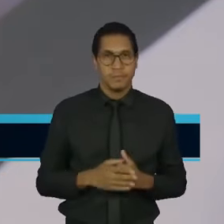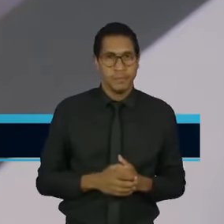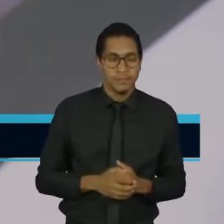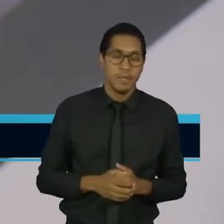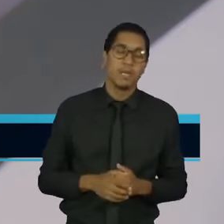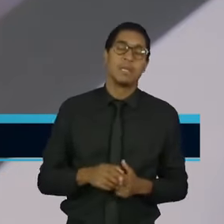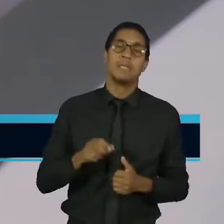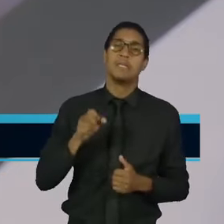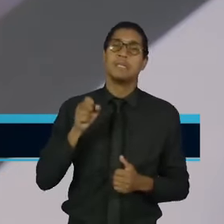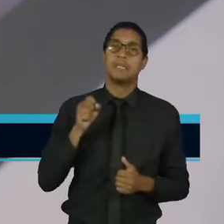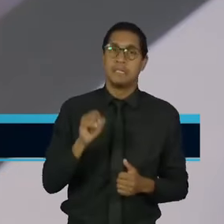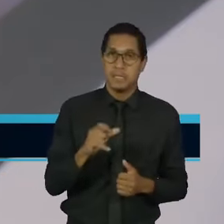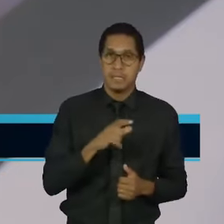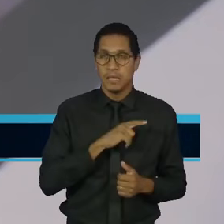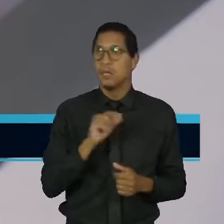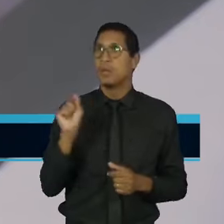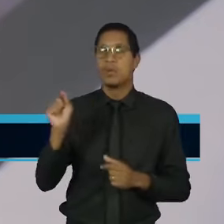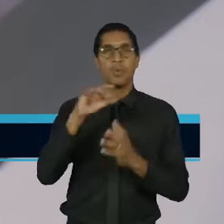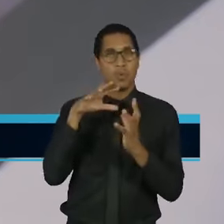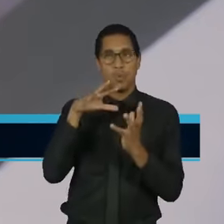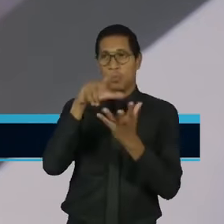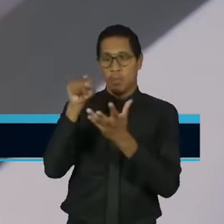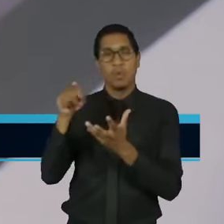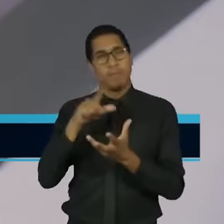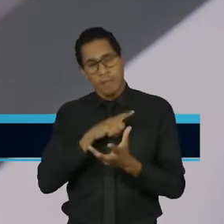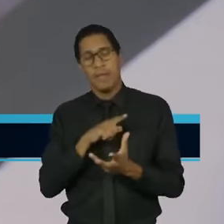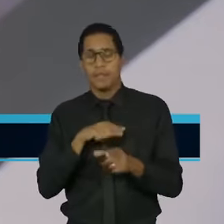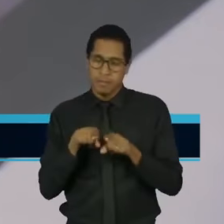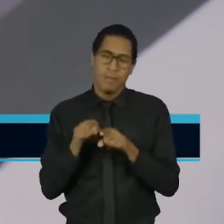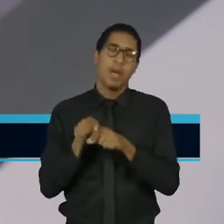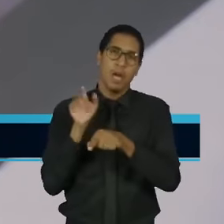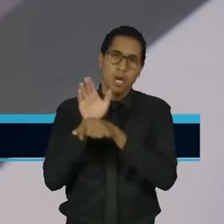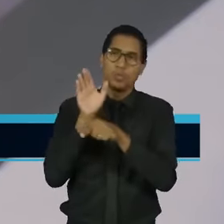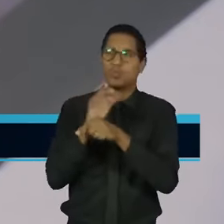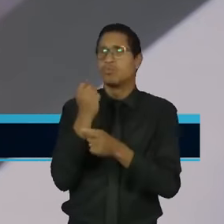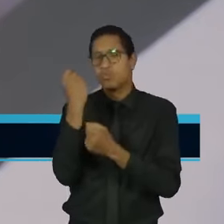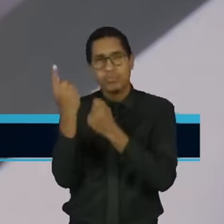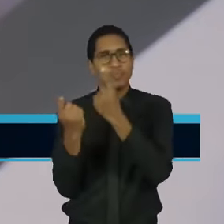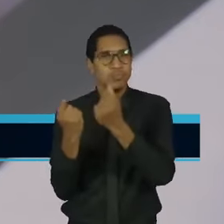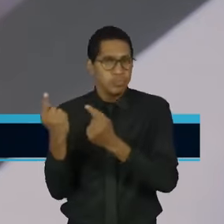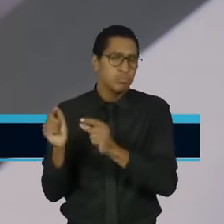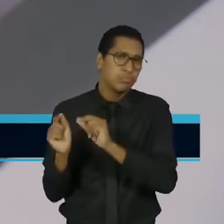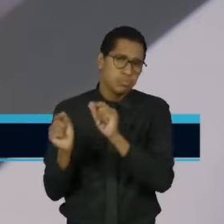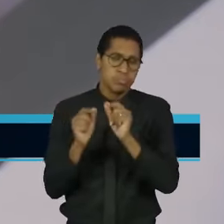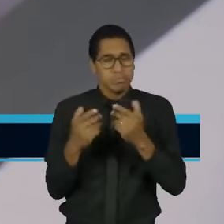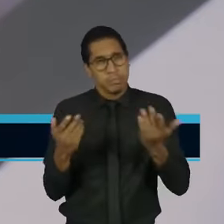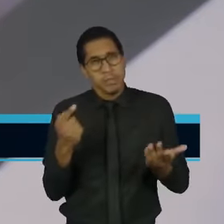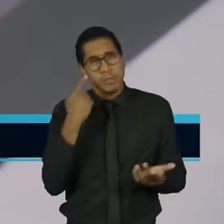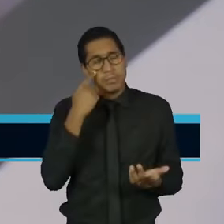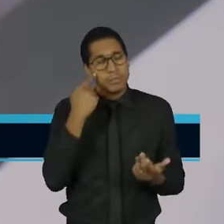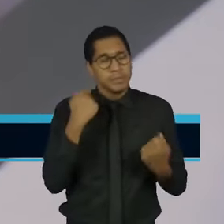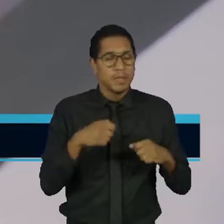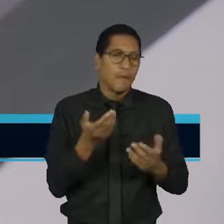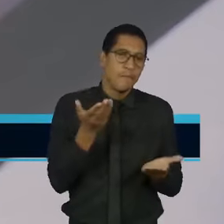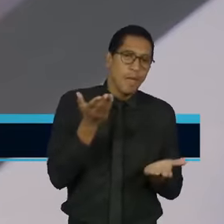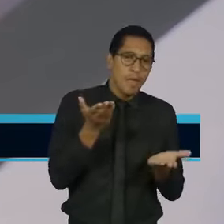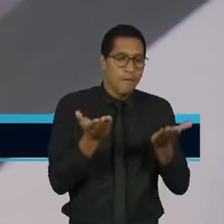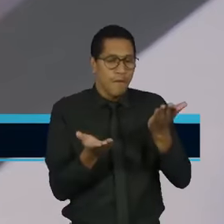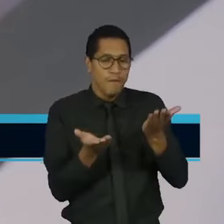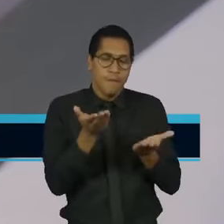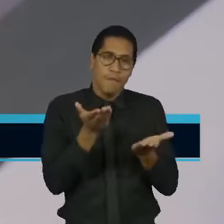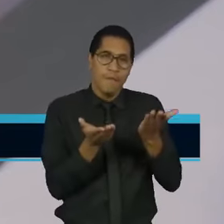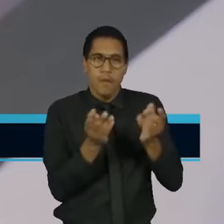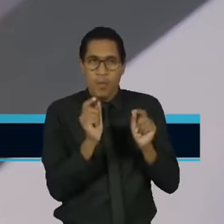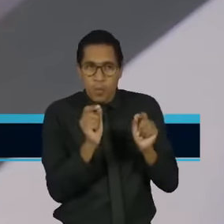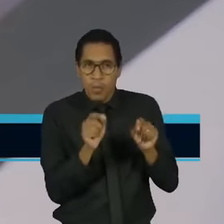mesmo o resto do mundo concede alguns tipos de subsídios e benefícios. Então, eu acho que tem que calibrar um pouco as expectativas e,